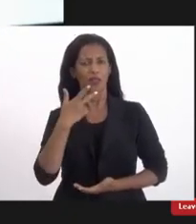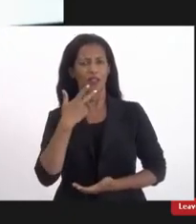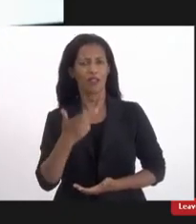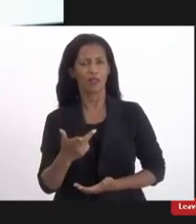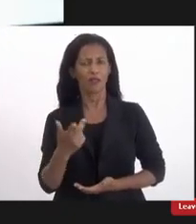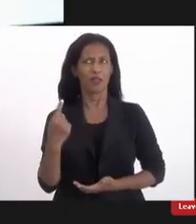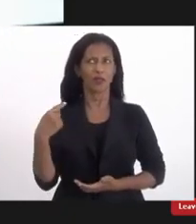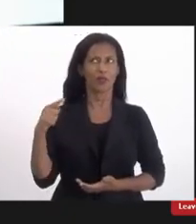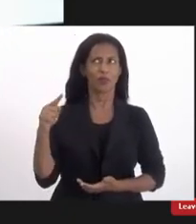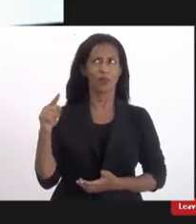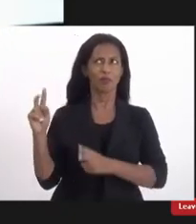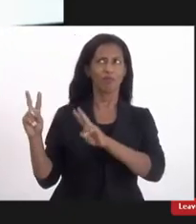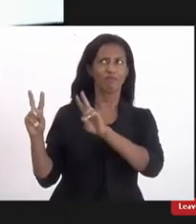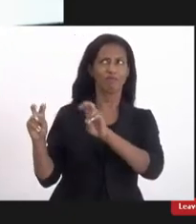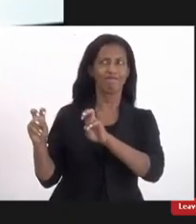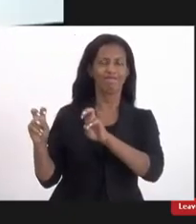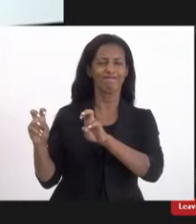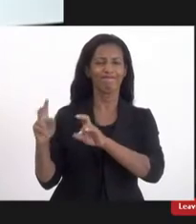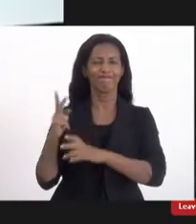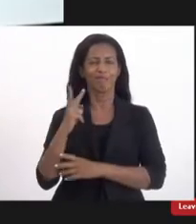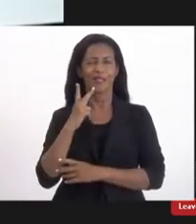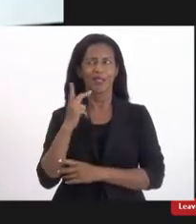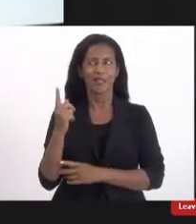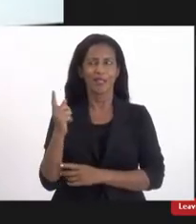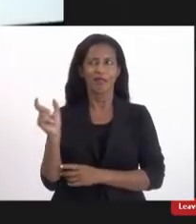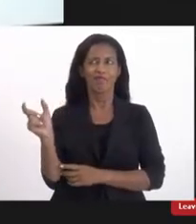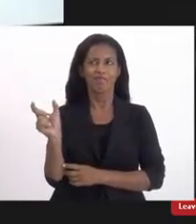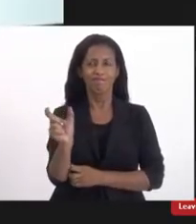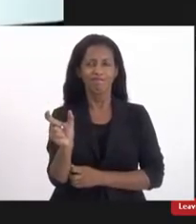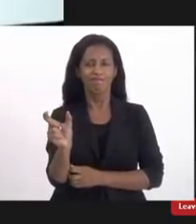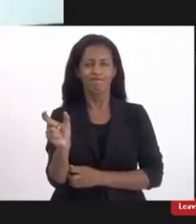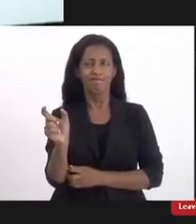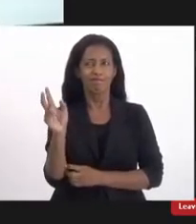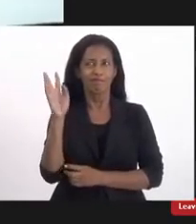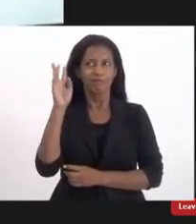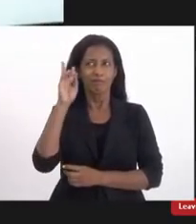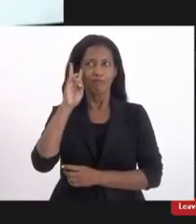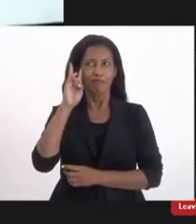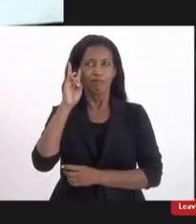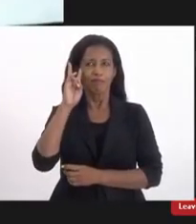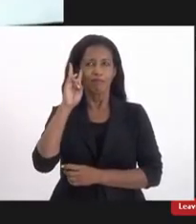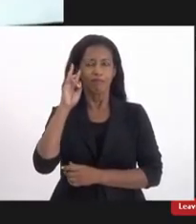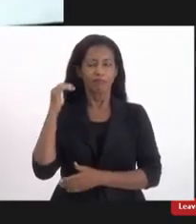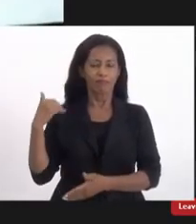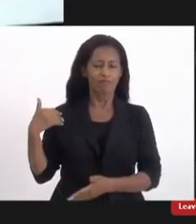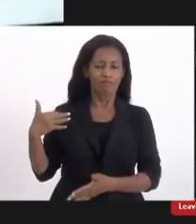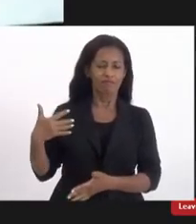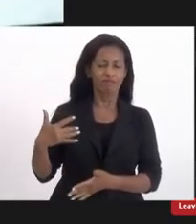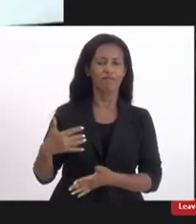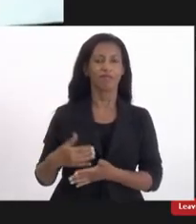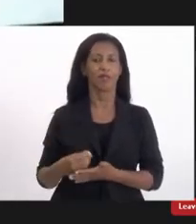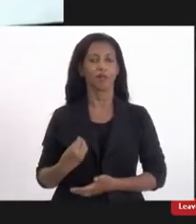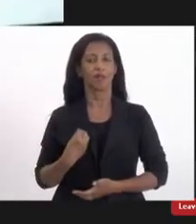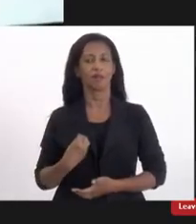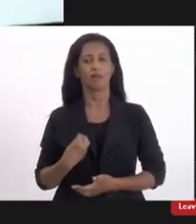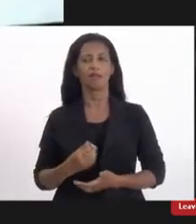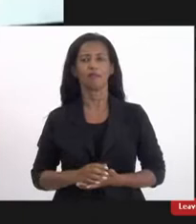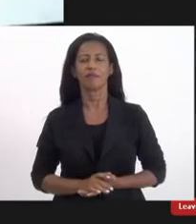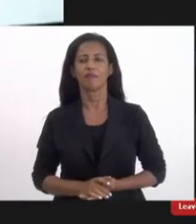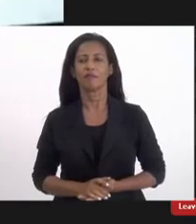sobre outro tópico mas ela falou num negócio que me remete ao início da minha caminhada com o pessoal dos adultos